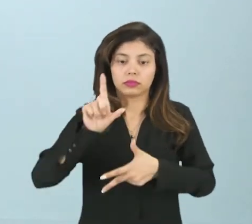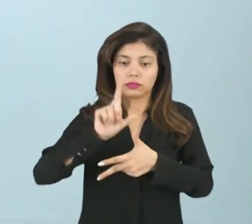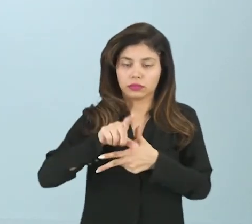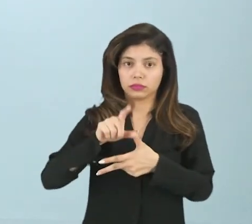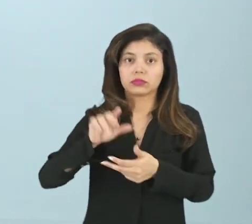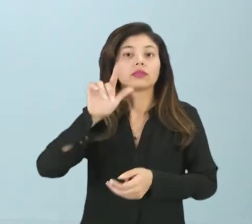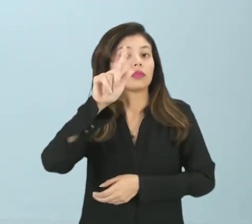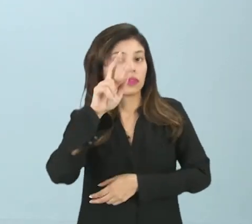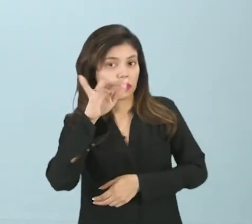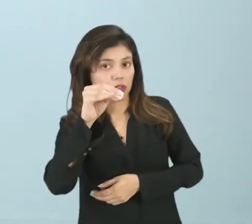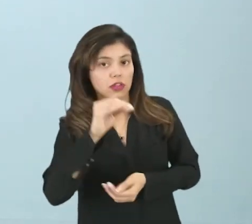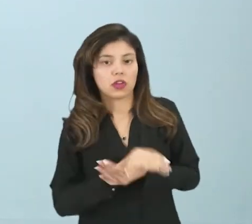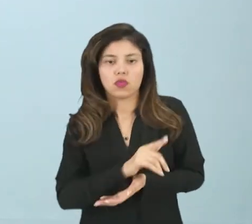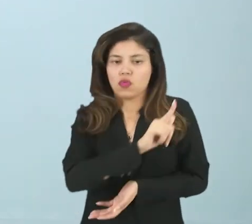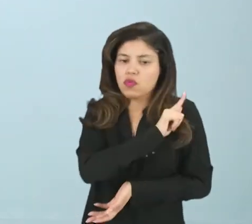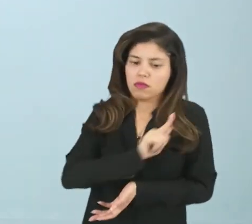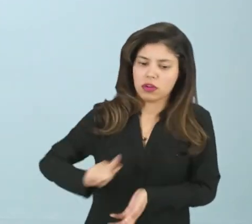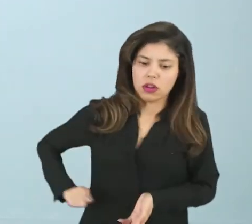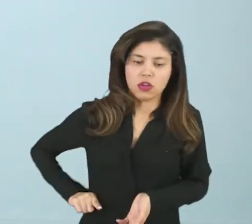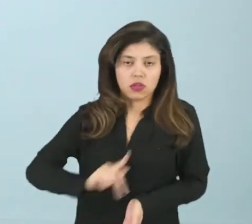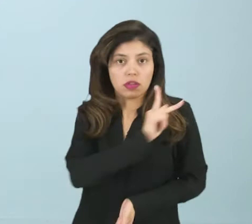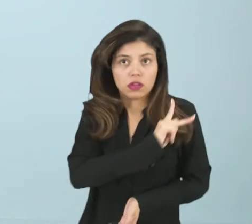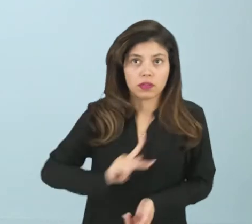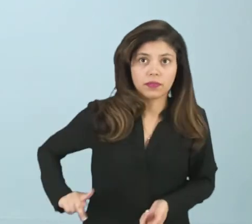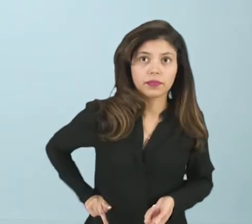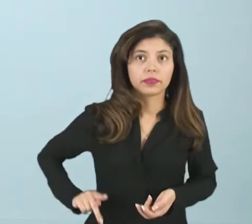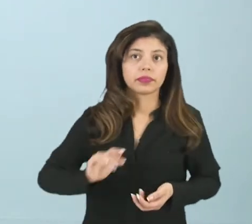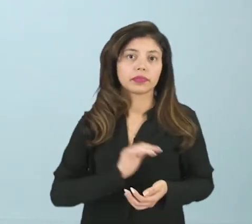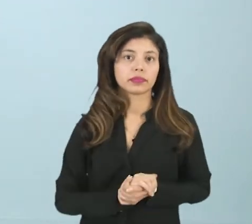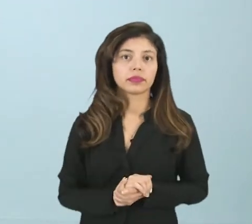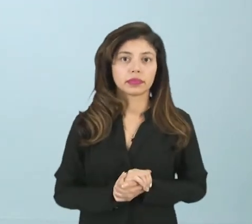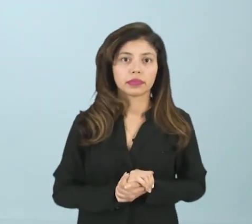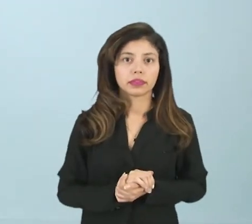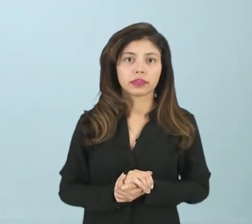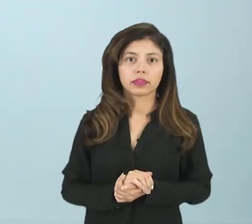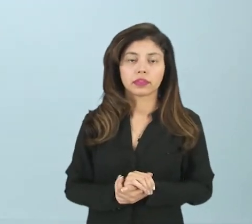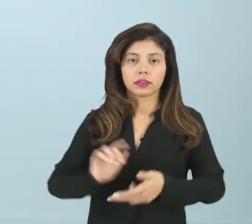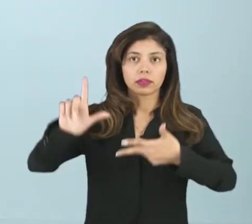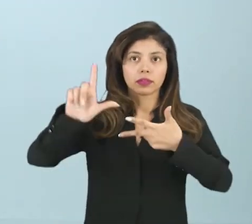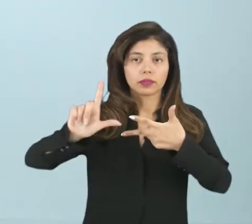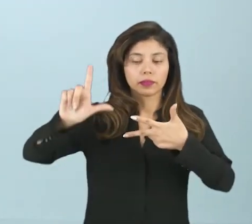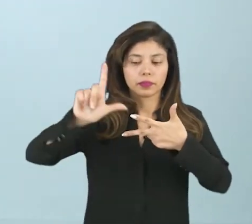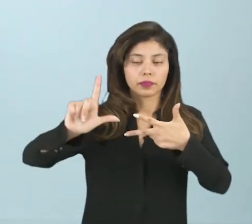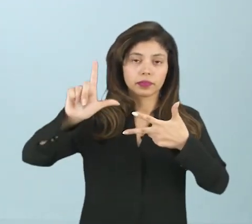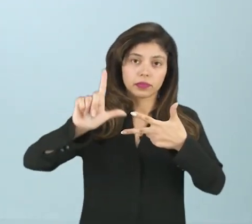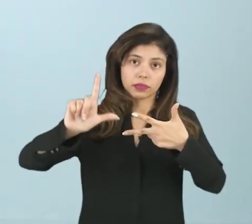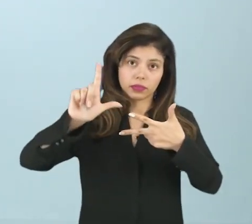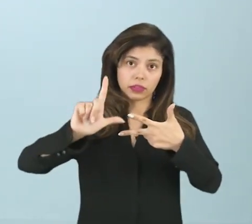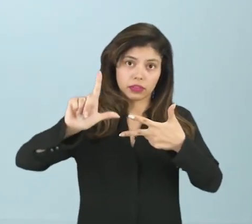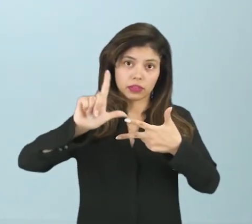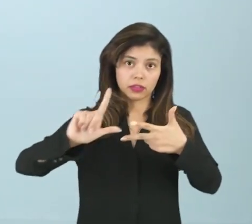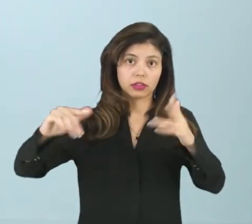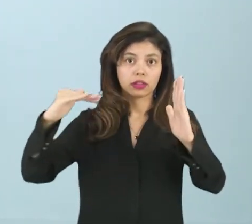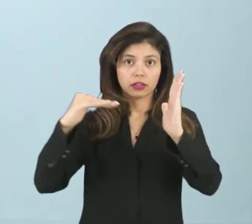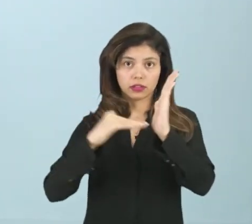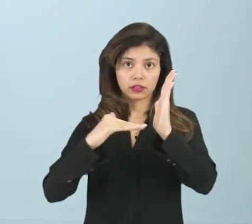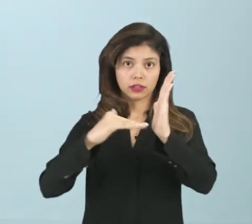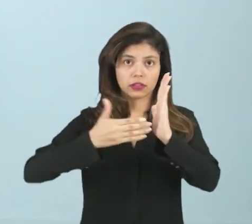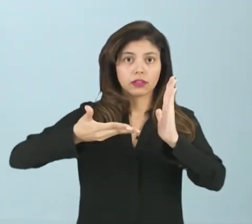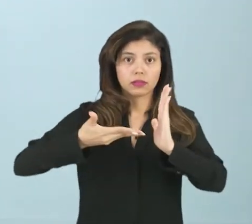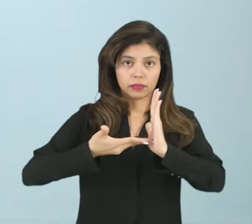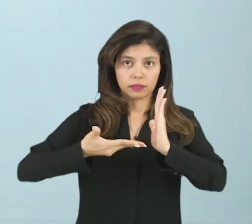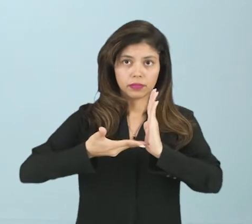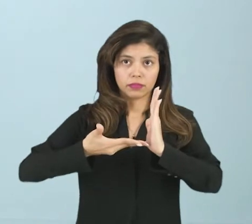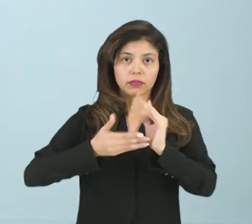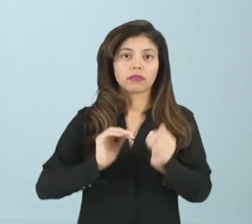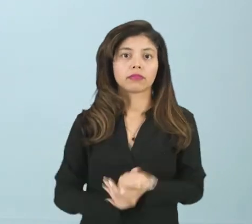presidente, o governador, os prefeitos, o poder legislativo, que é constituído pela Câmara dos Deputados e o Senado,